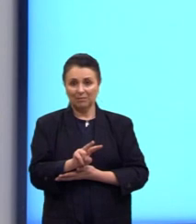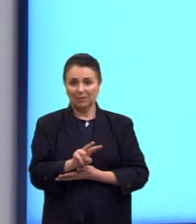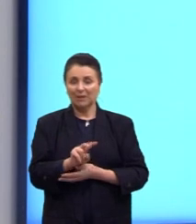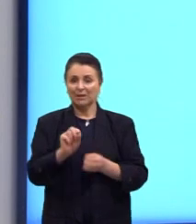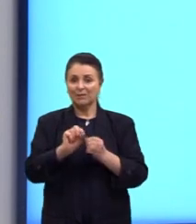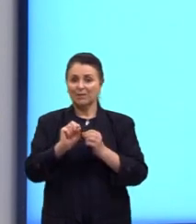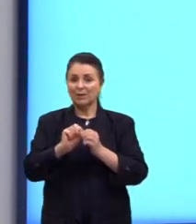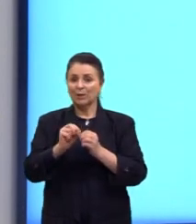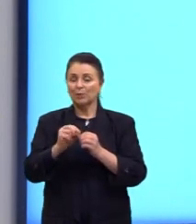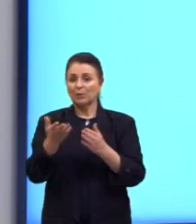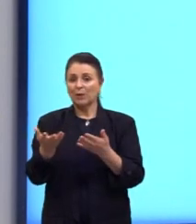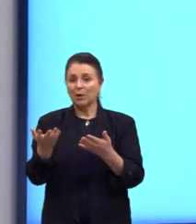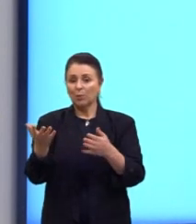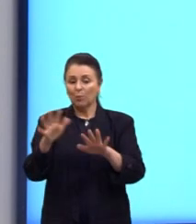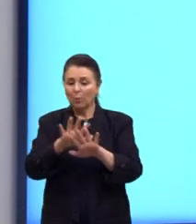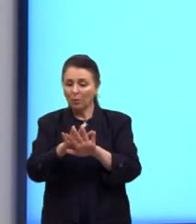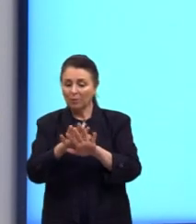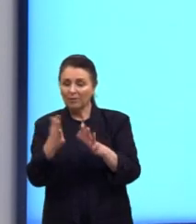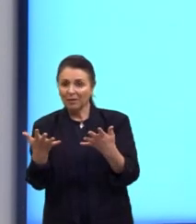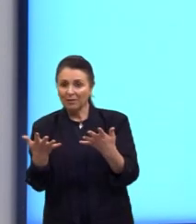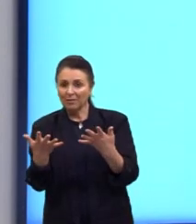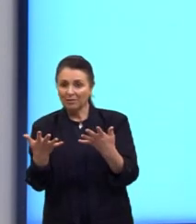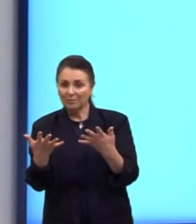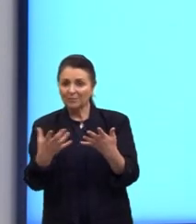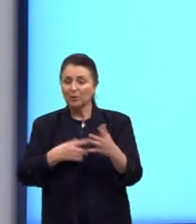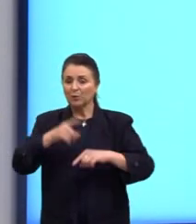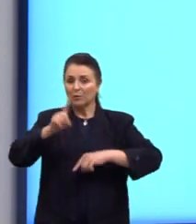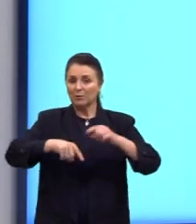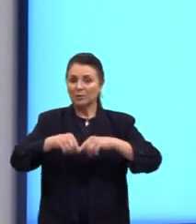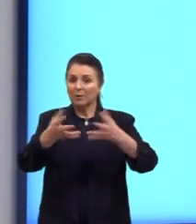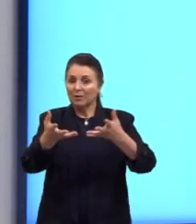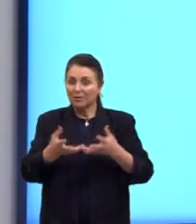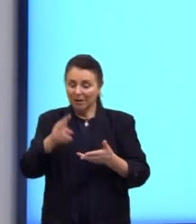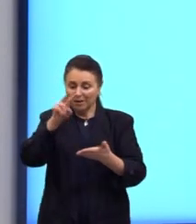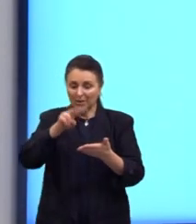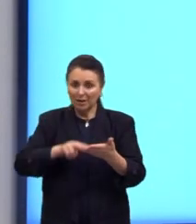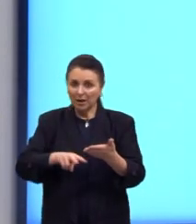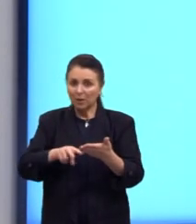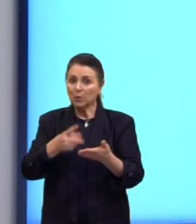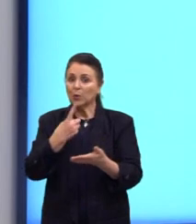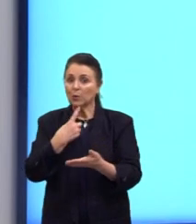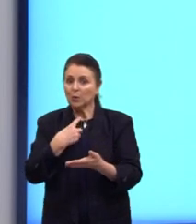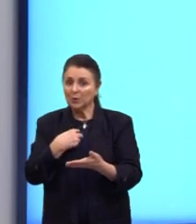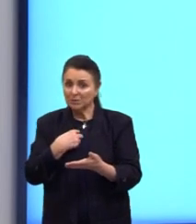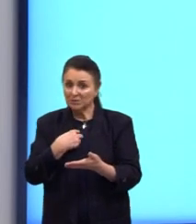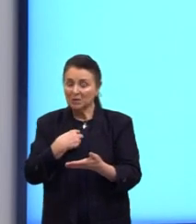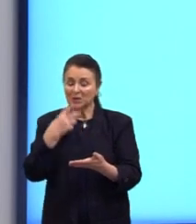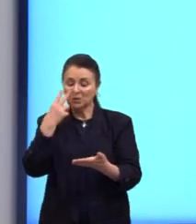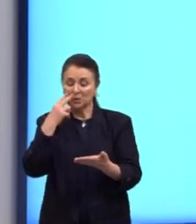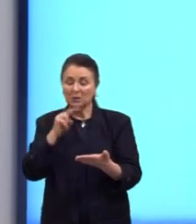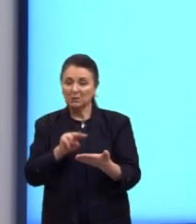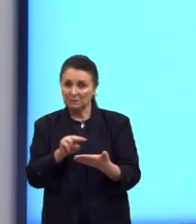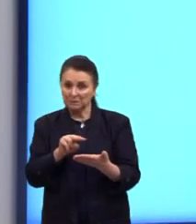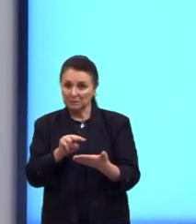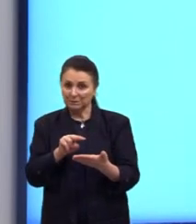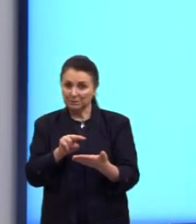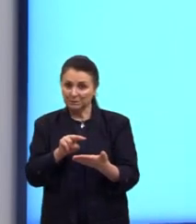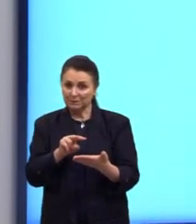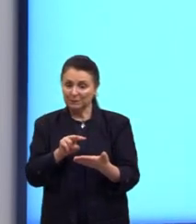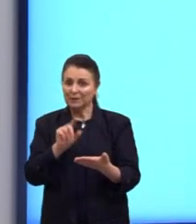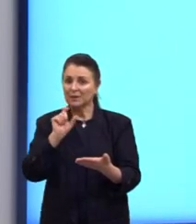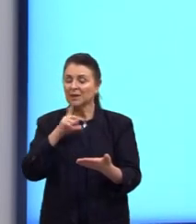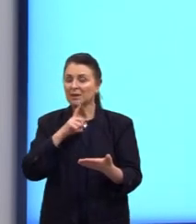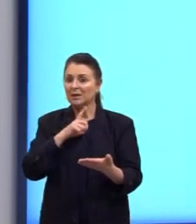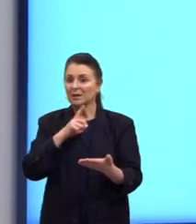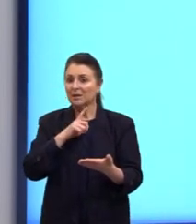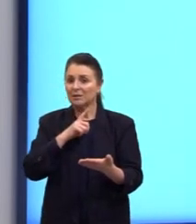contraste entre esse material que eu gostaria de ler ou esse material que eu gostaria de olhar. E aí que diz assim,